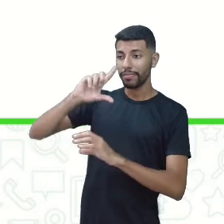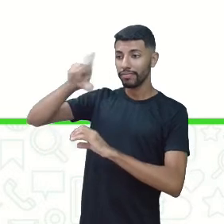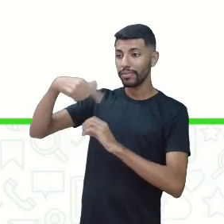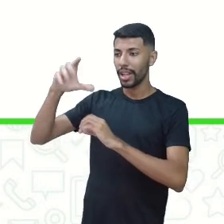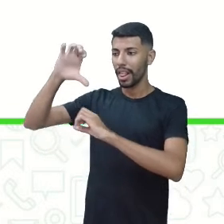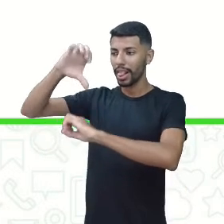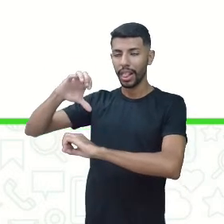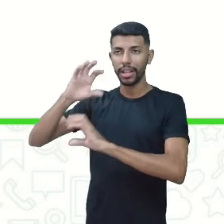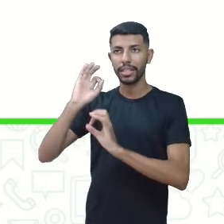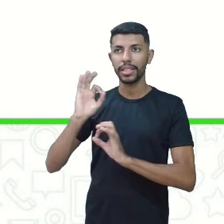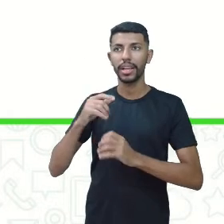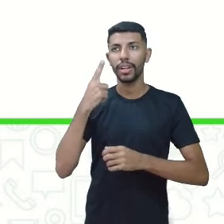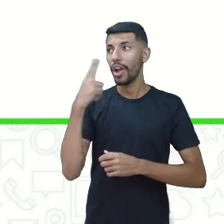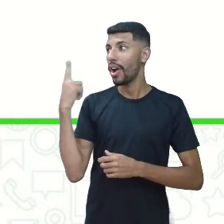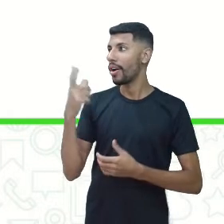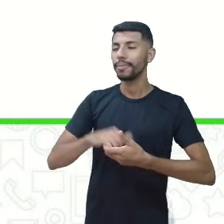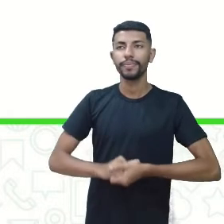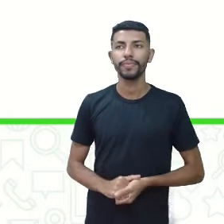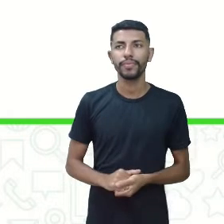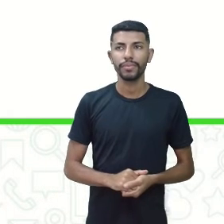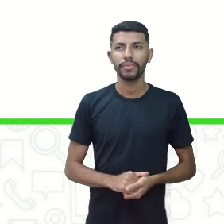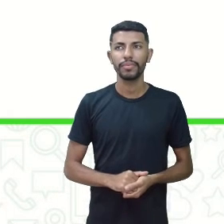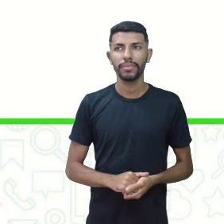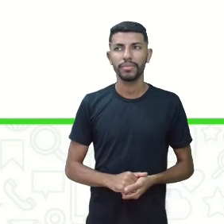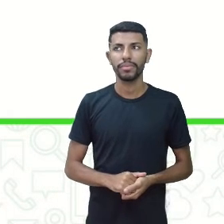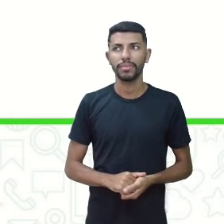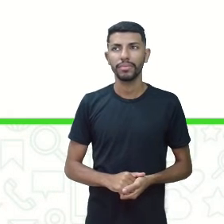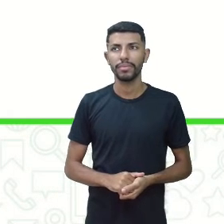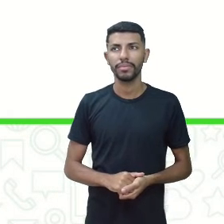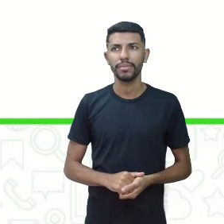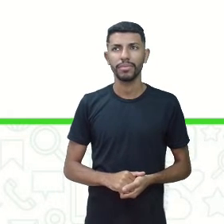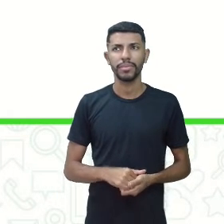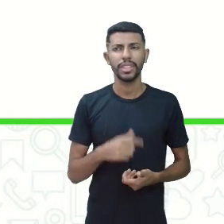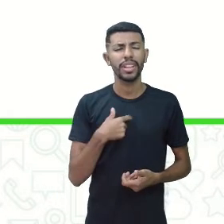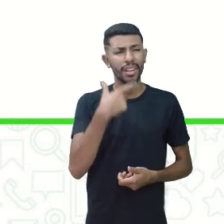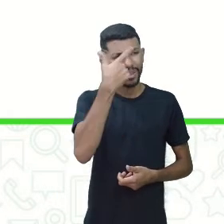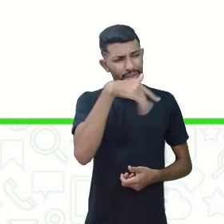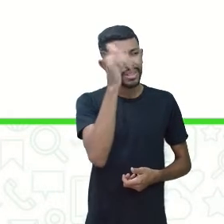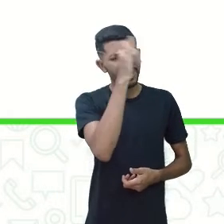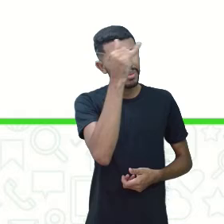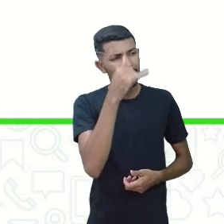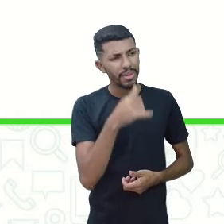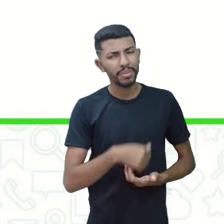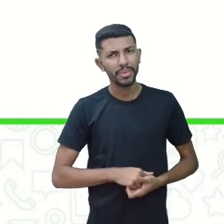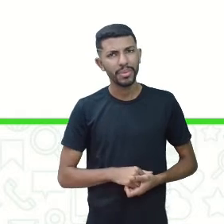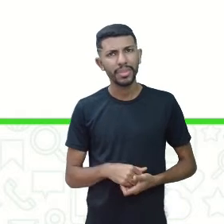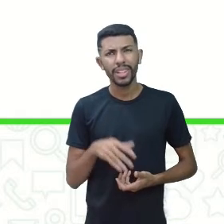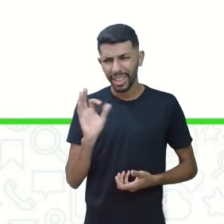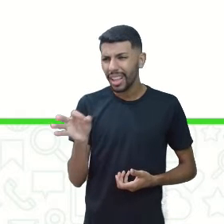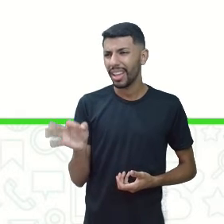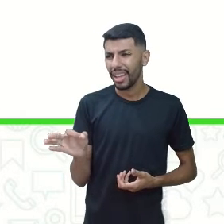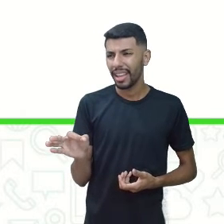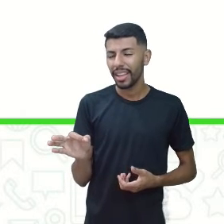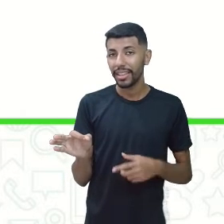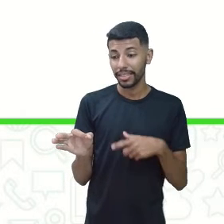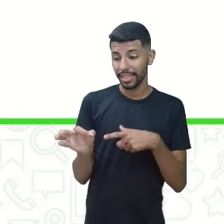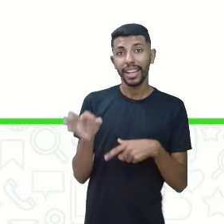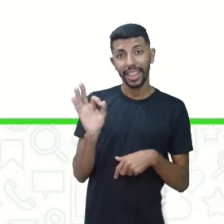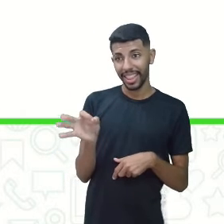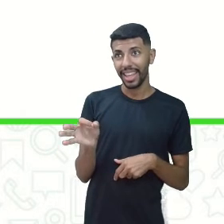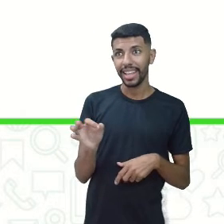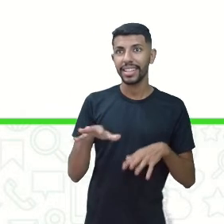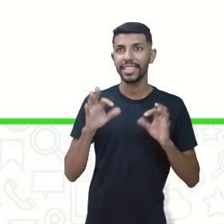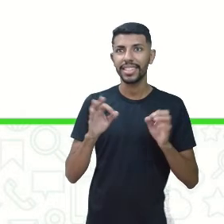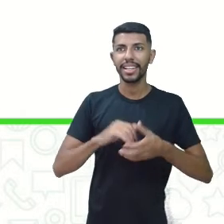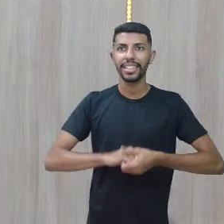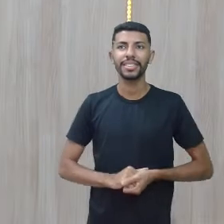I am such a fool, aren't I? Ou seja, eu tô feito um bestão aqui, não tô? Um trouxou a boca,